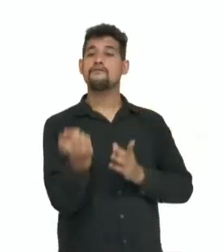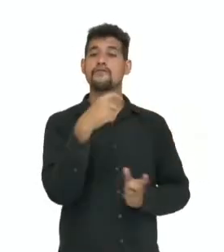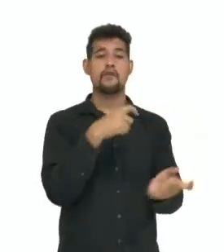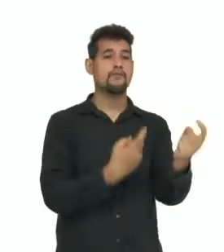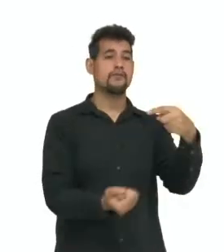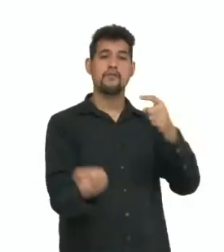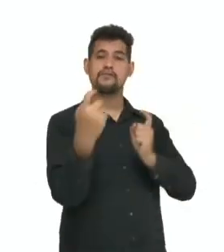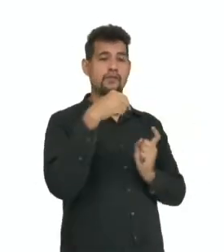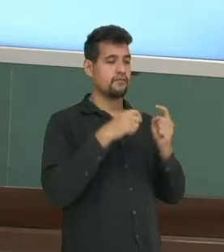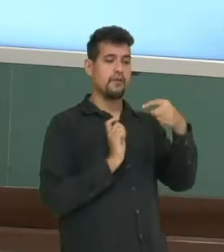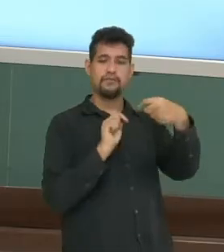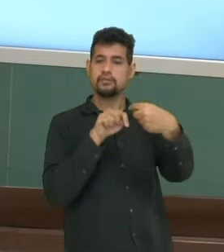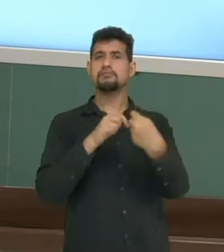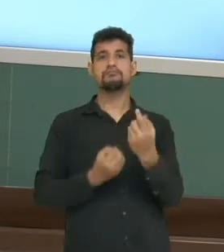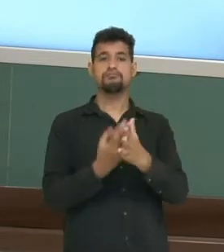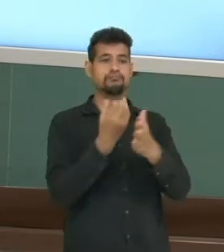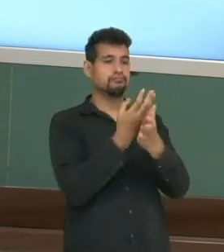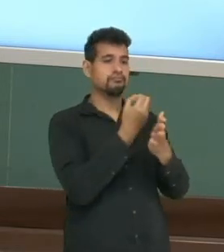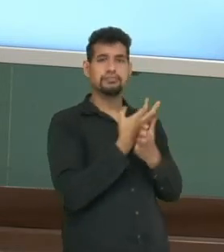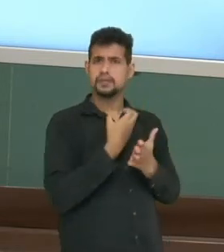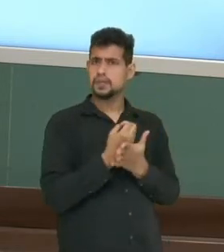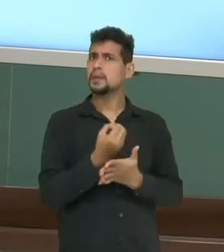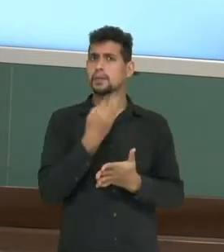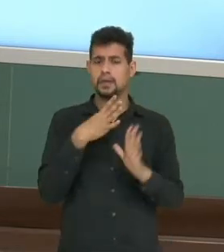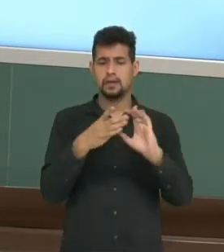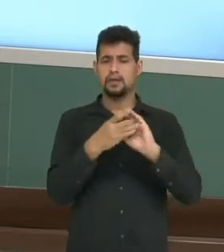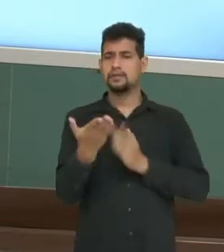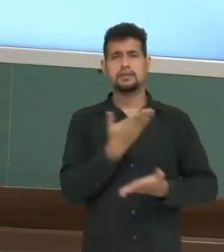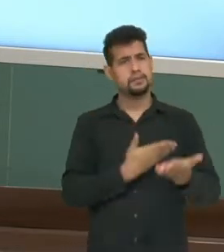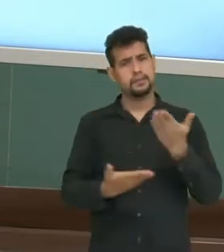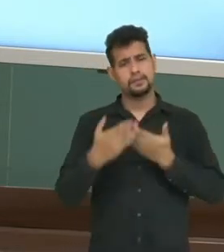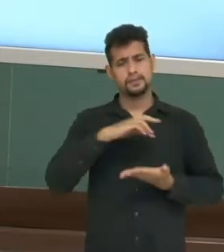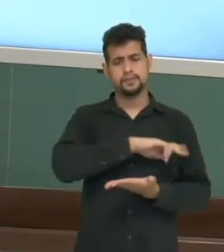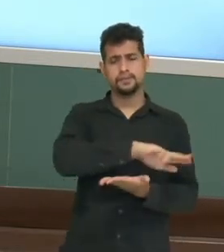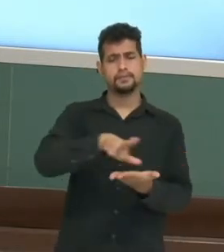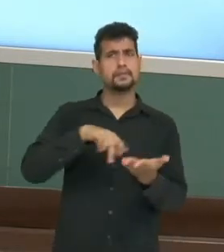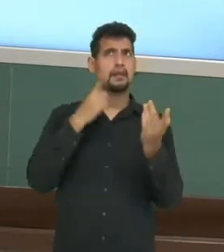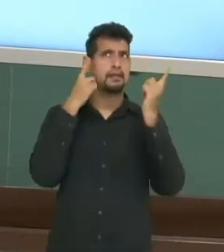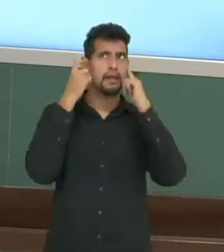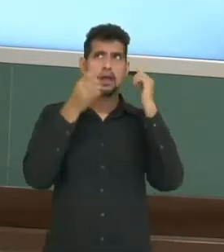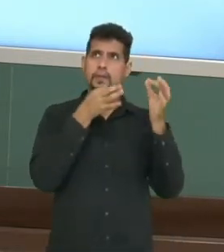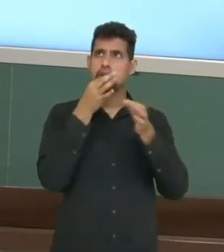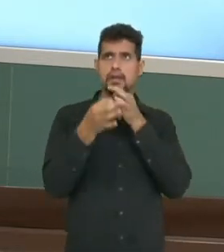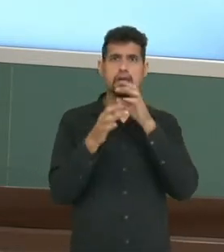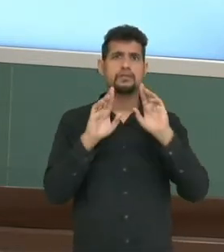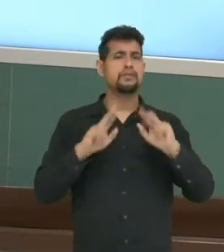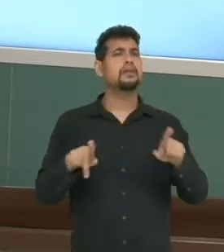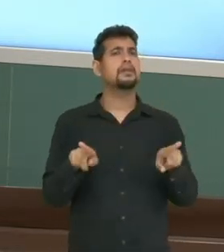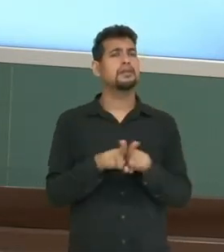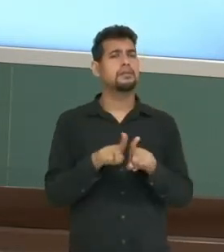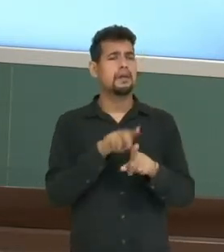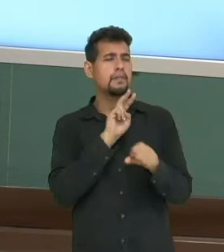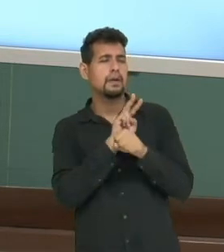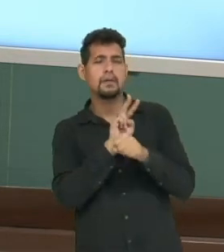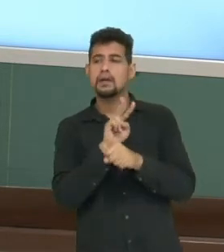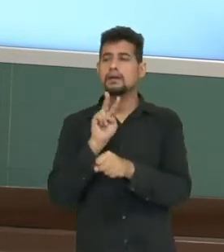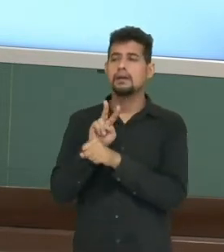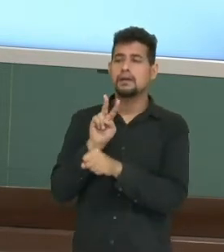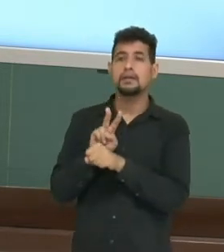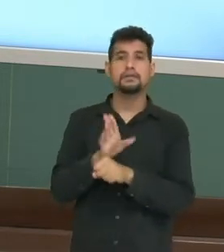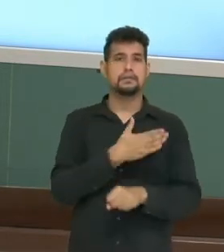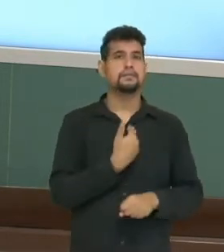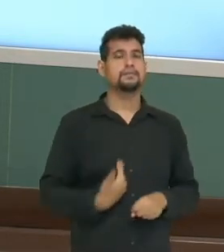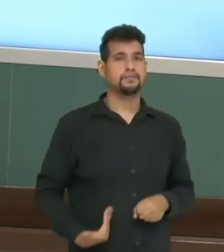a existir e isso sempre é bom para uma democracia, uma maior diversidade de ideias, de opiniões, de fiscalização mesmo do